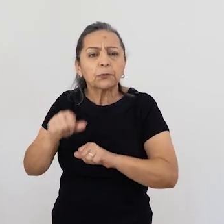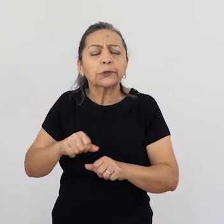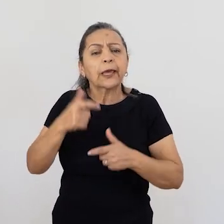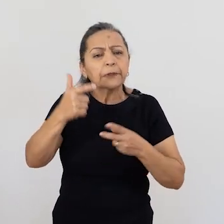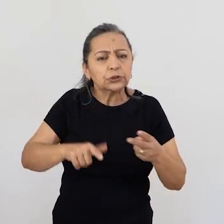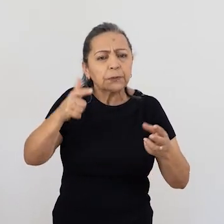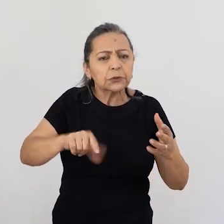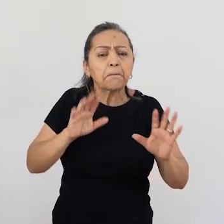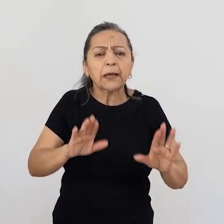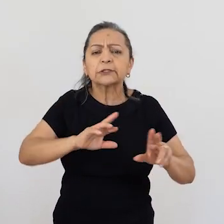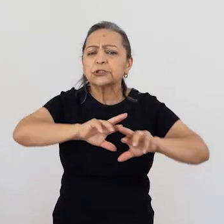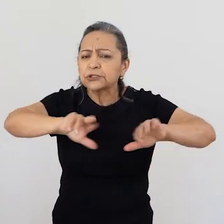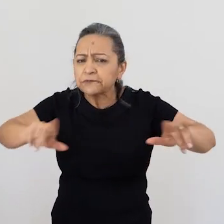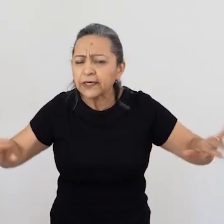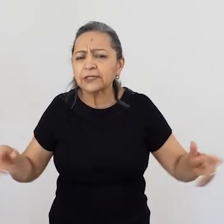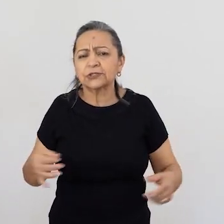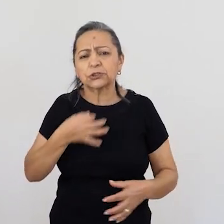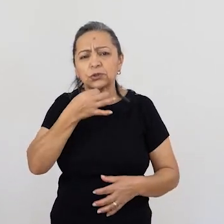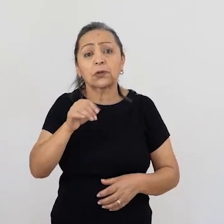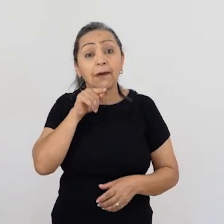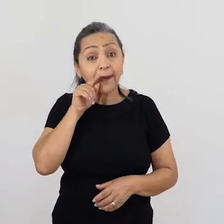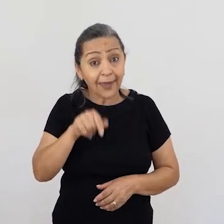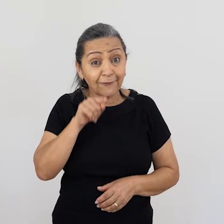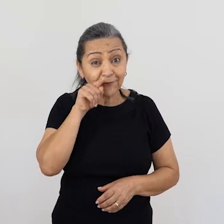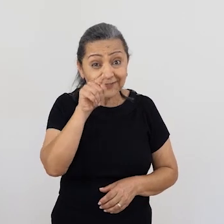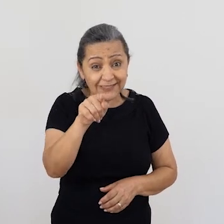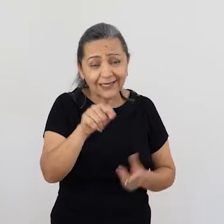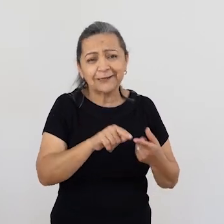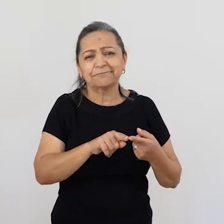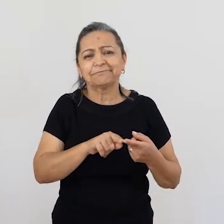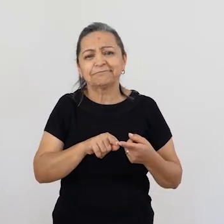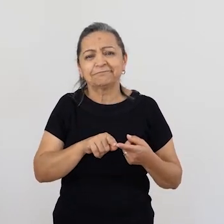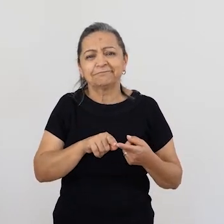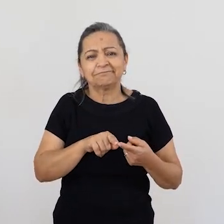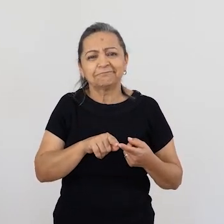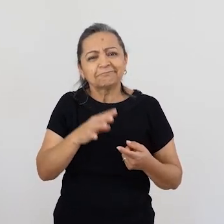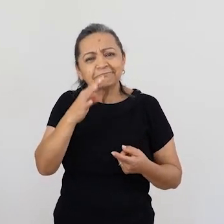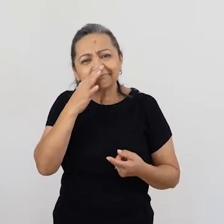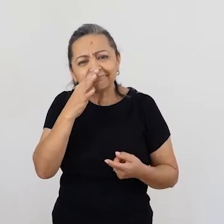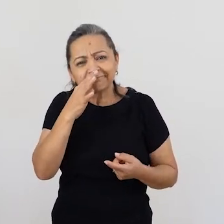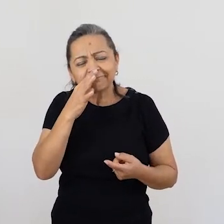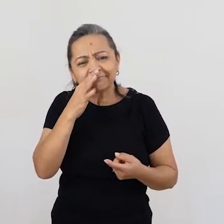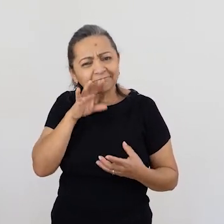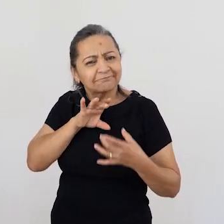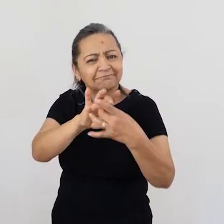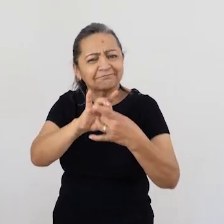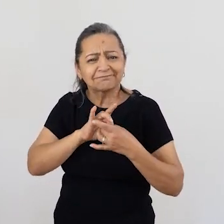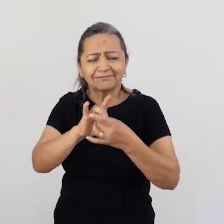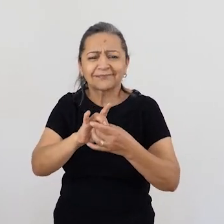em meio minuto. Não. É um mantra. É um mantra. Com diferentes tons. Então, assim, é